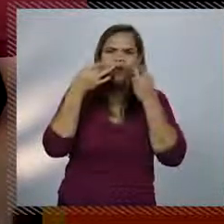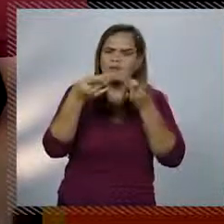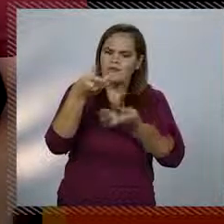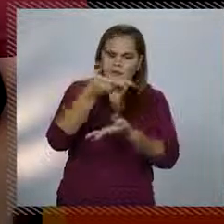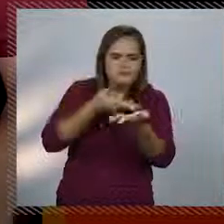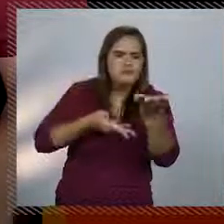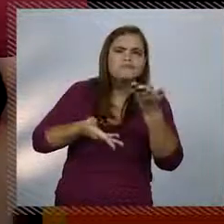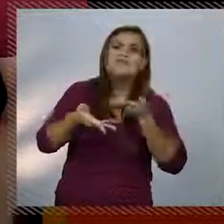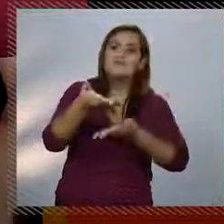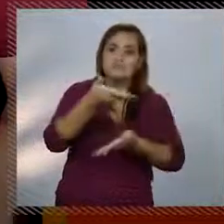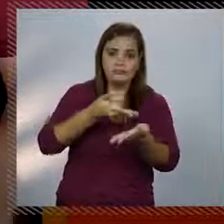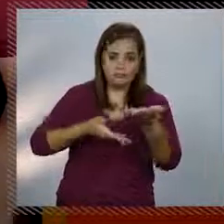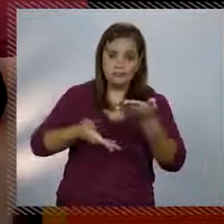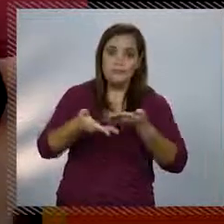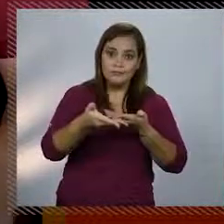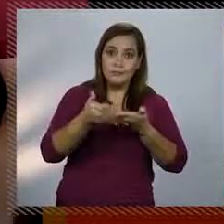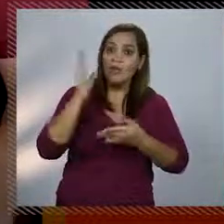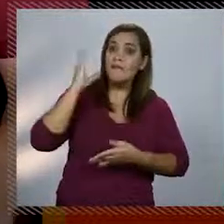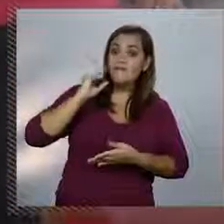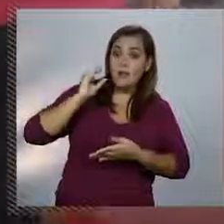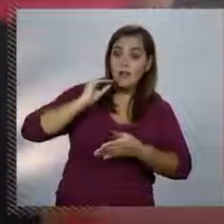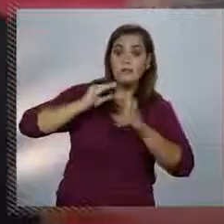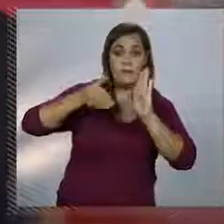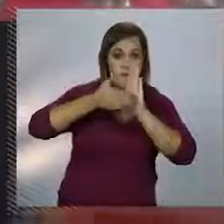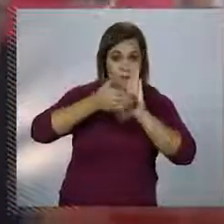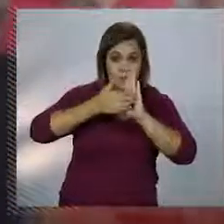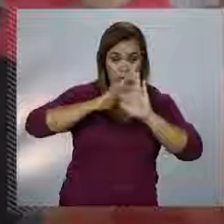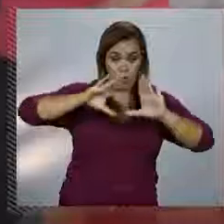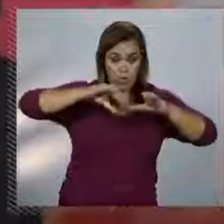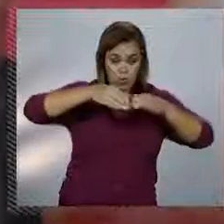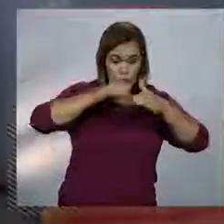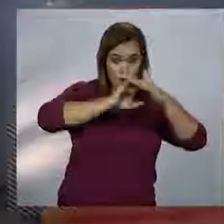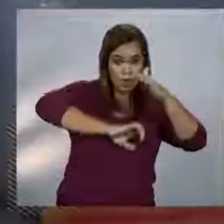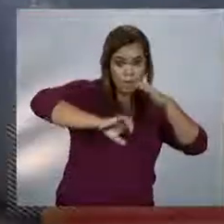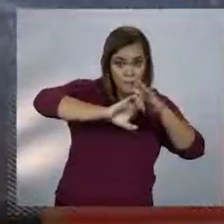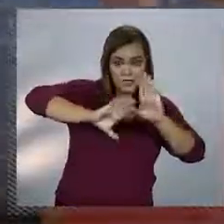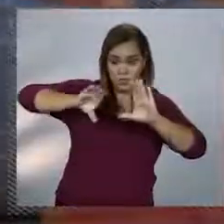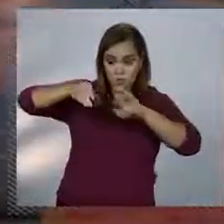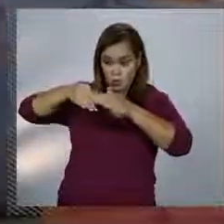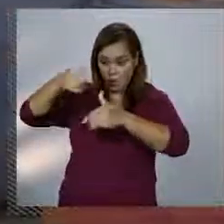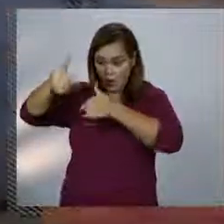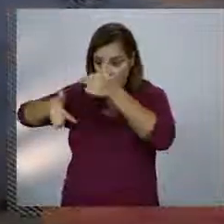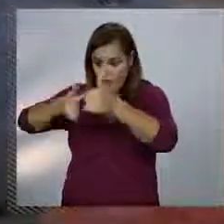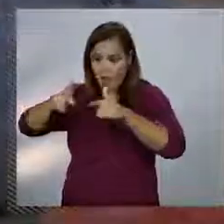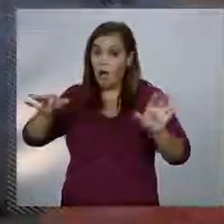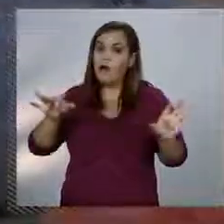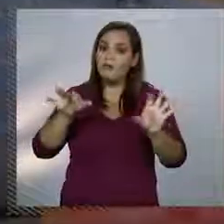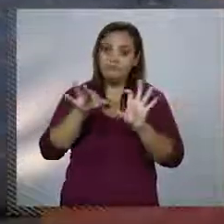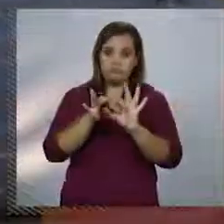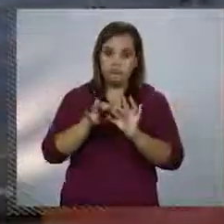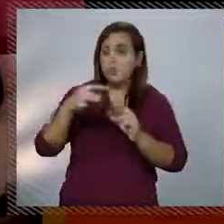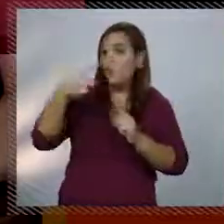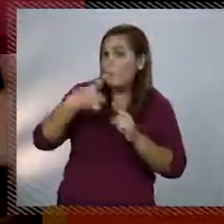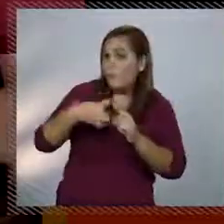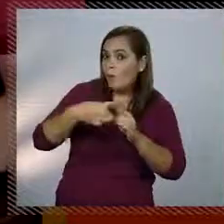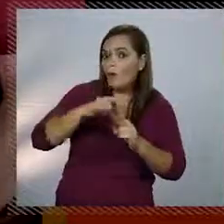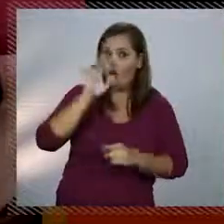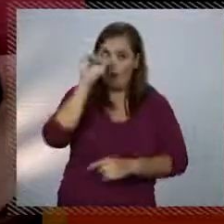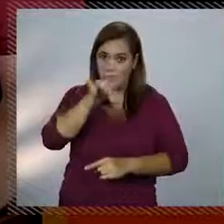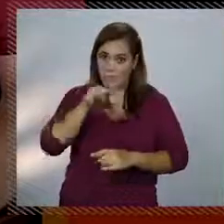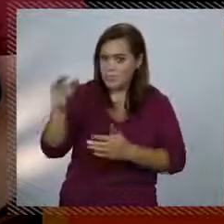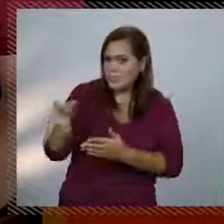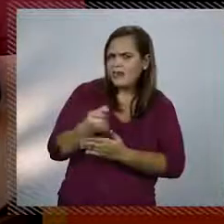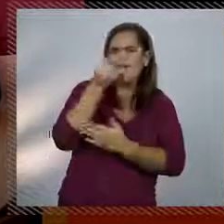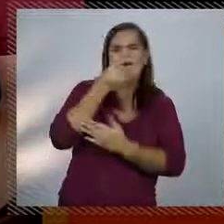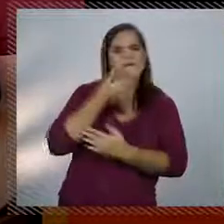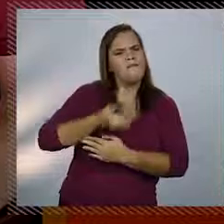humilde, que dá atenção a todos. Ela se propõe unir a classe empresarial junto com os trabalhadores pra tirar esse